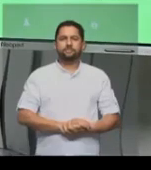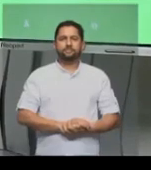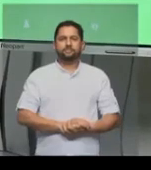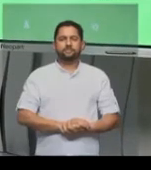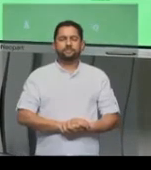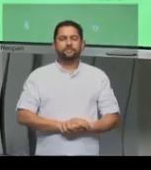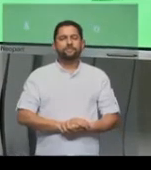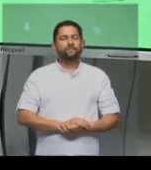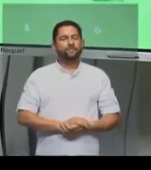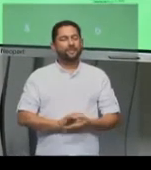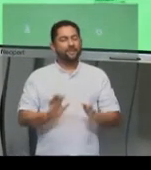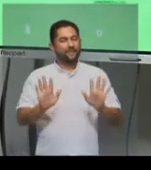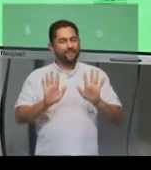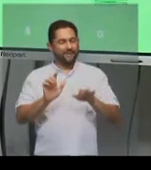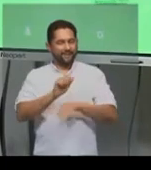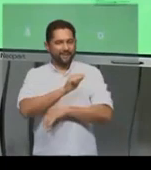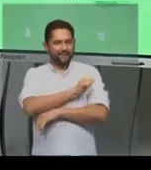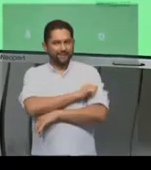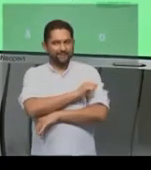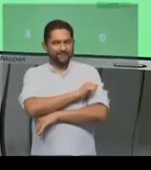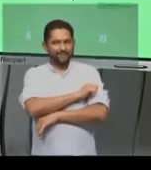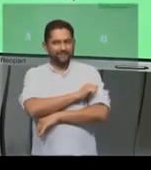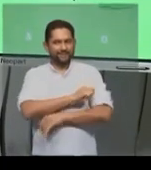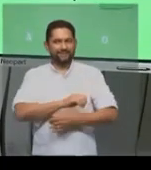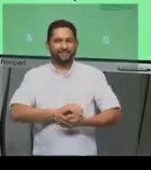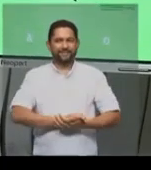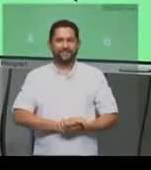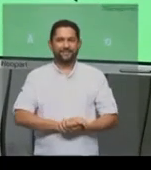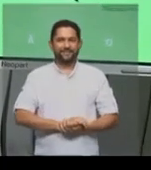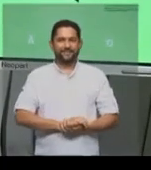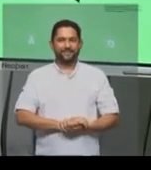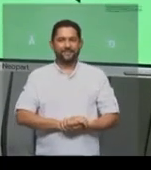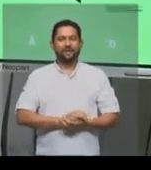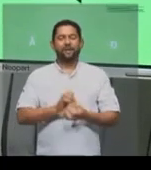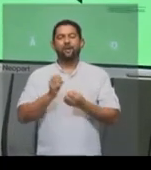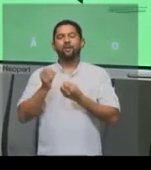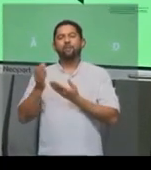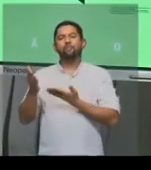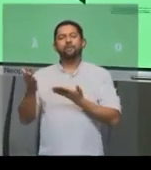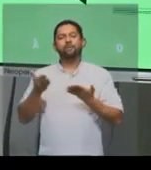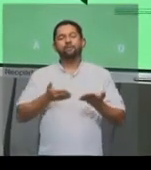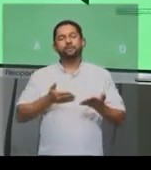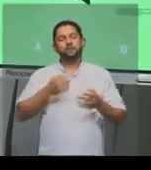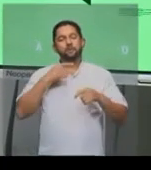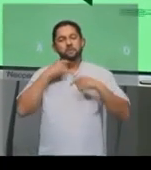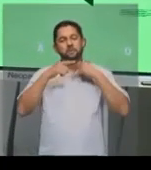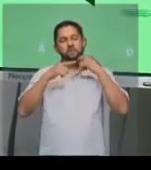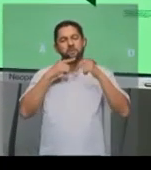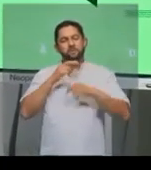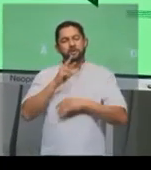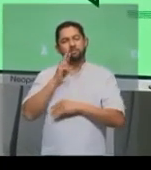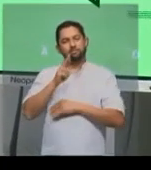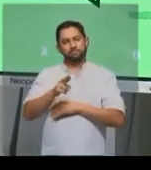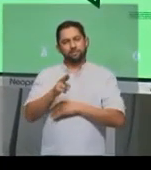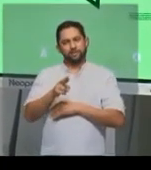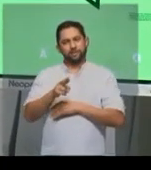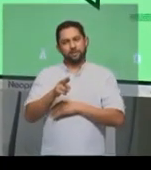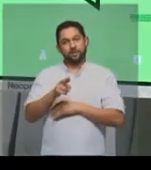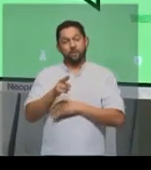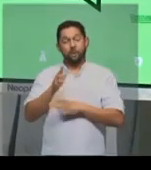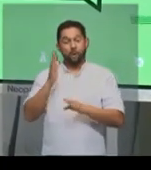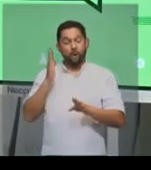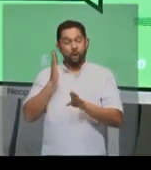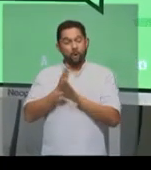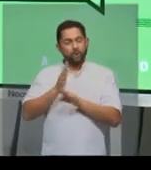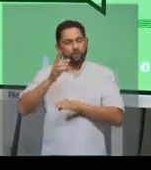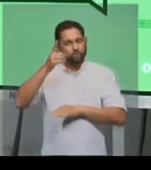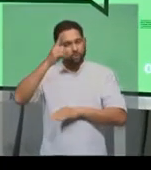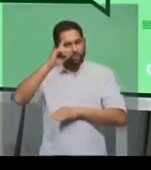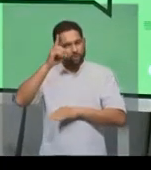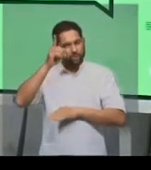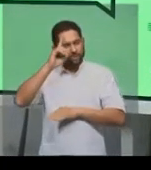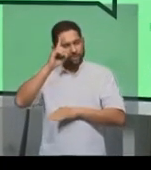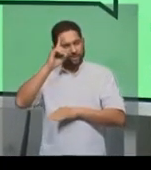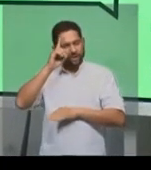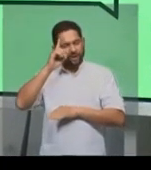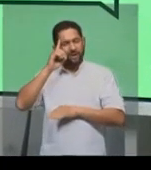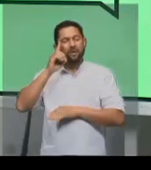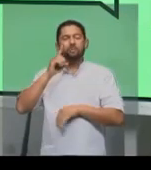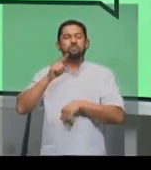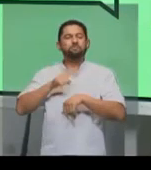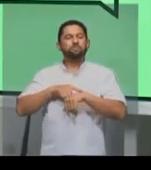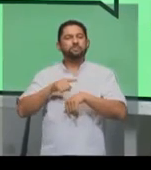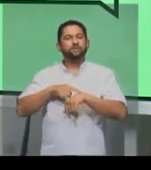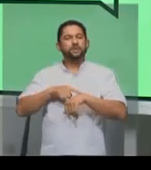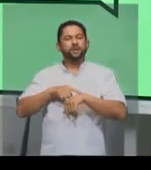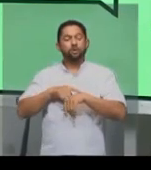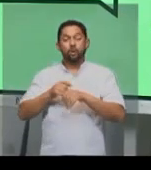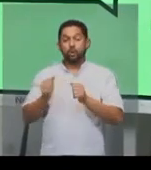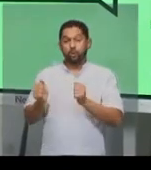Olá, estudante! Seja bem-vinda ao Tira Dúvidas, nosso encontro diário e ao vivo com os